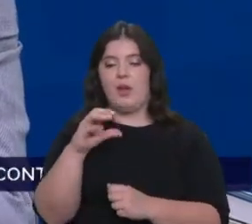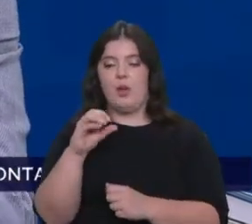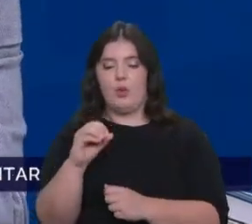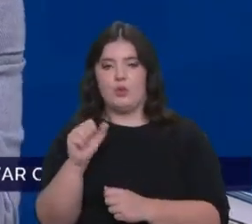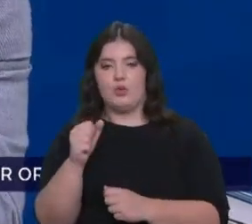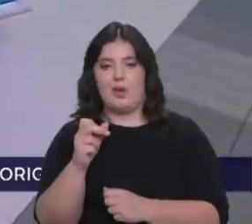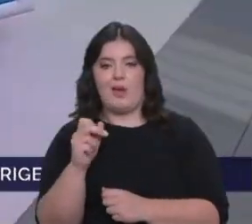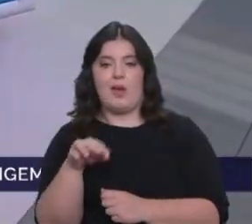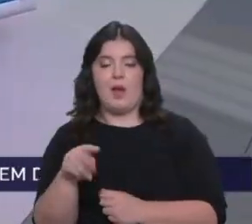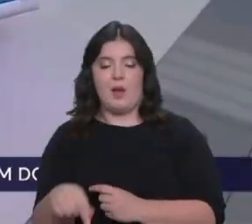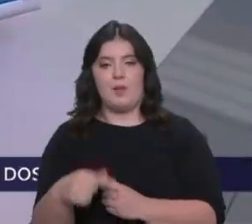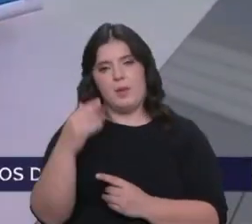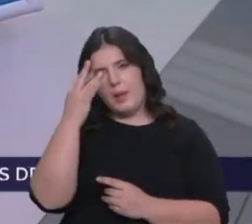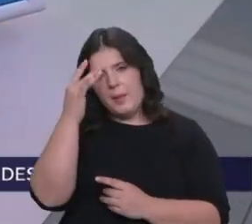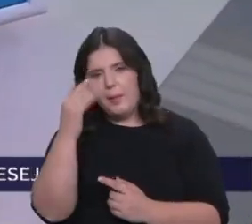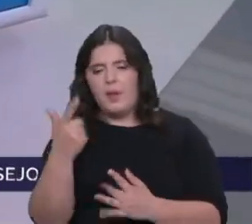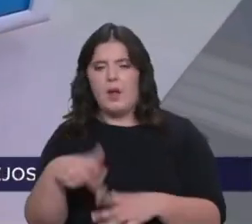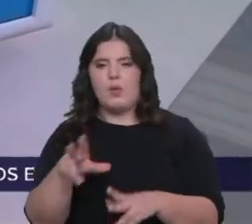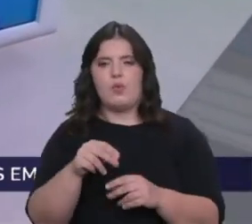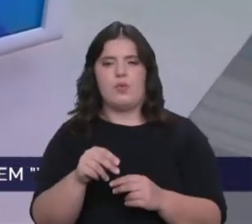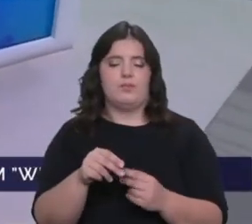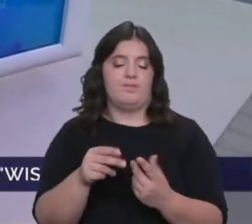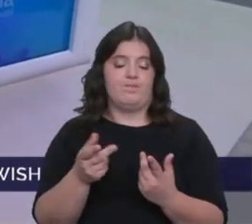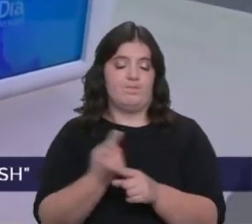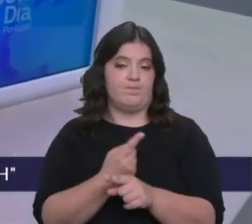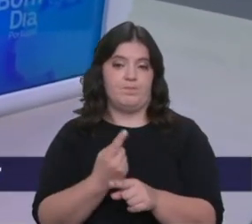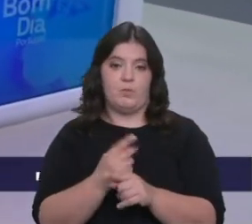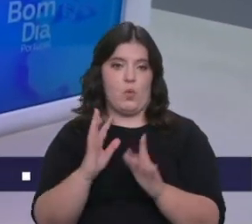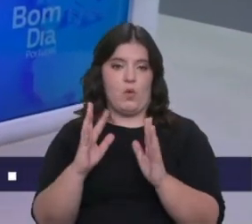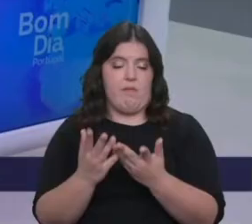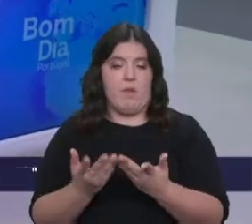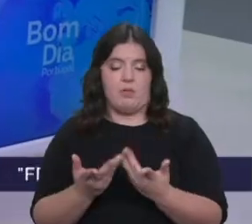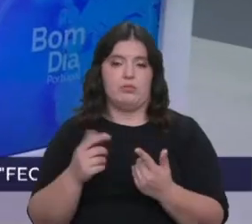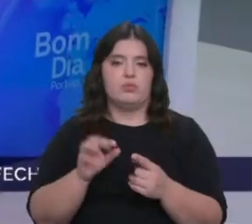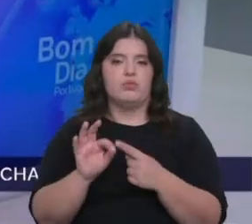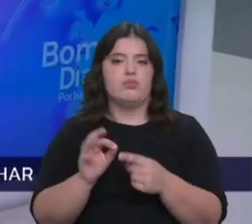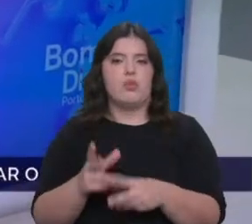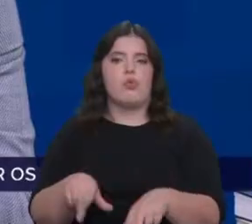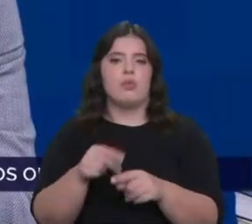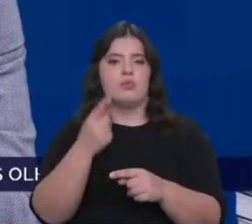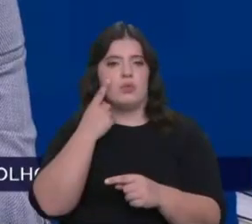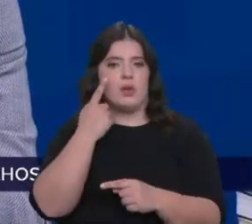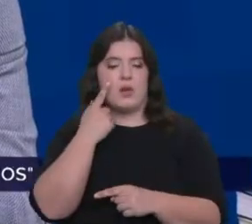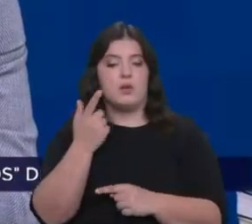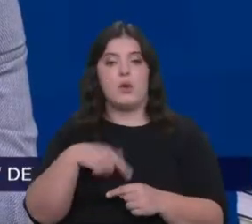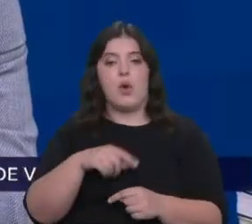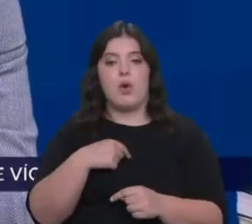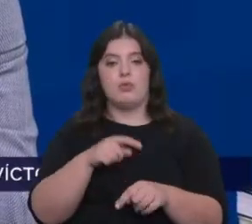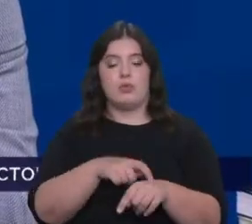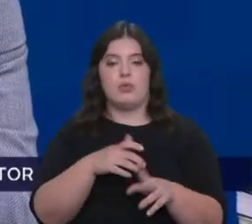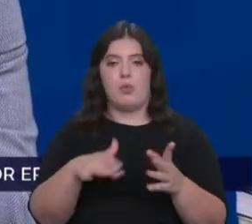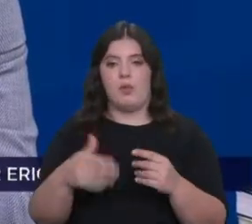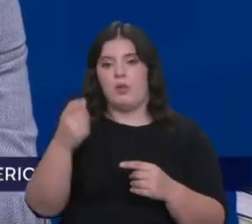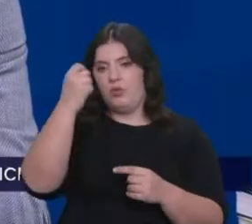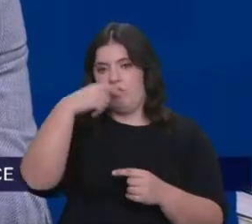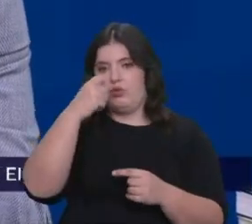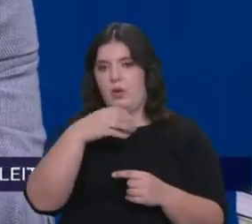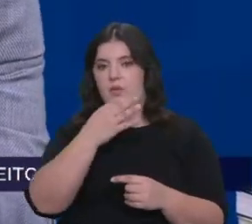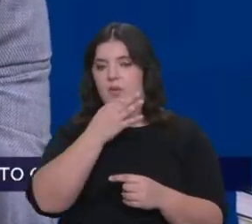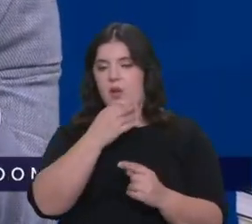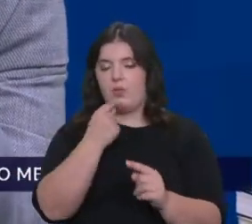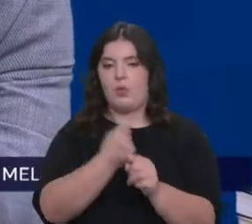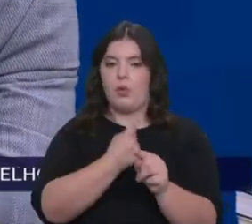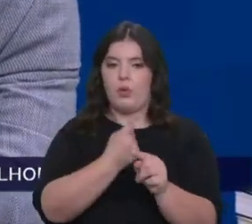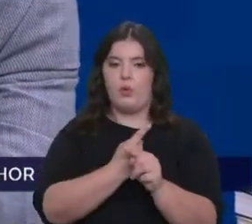a ser um dos misteriosos eventos do Universo. Que detalhes novos se conhecem? Ora bem, nós vamos neste momento e nesta história falar de algo.